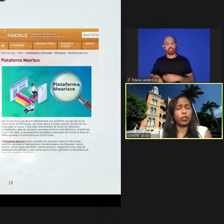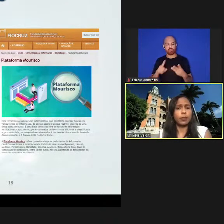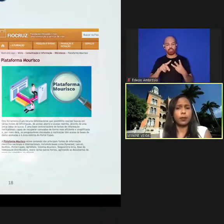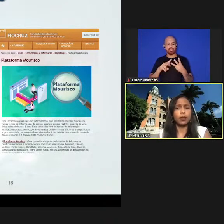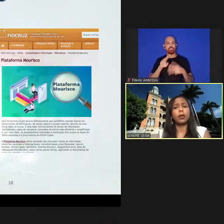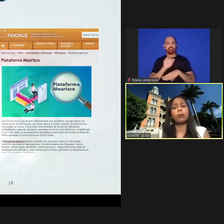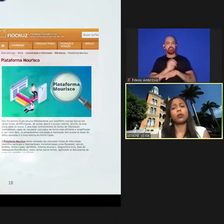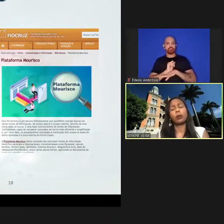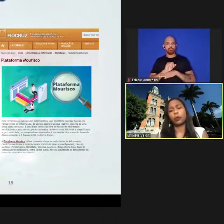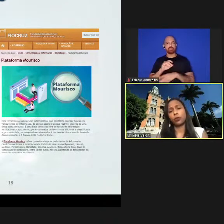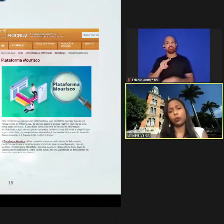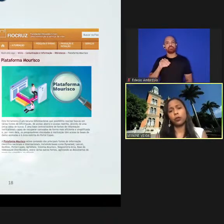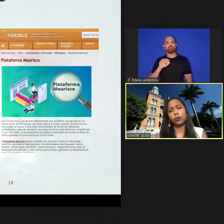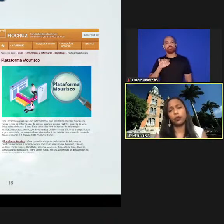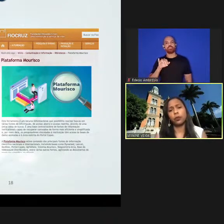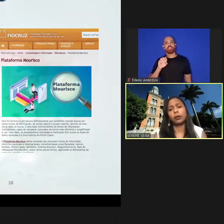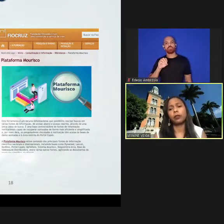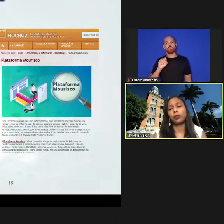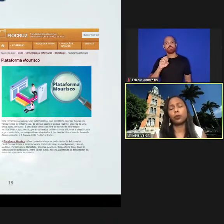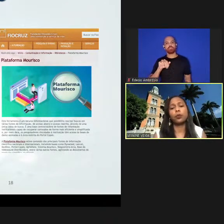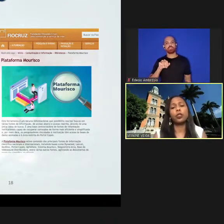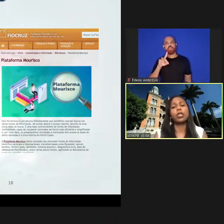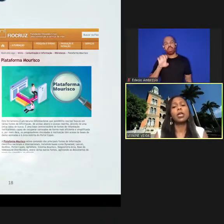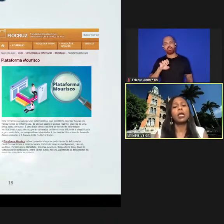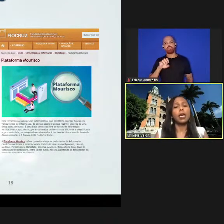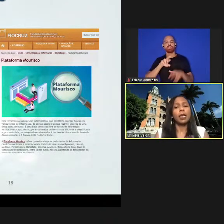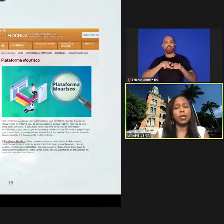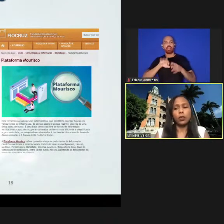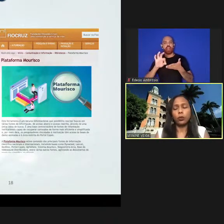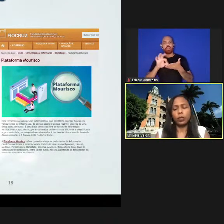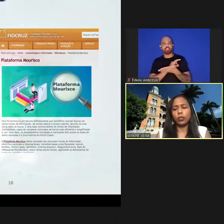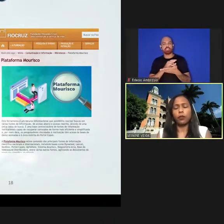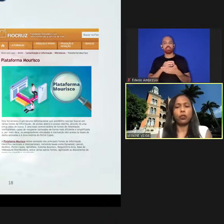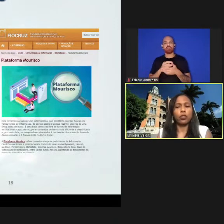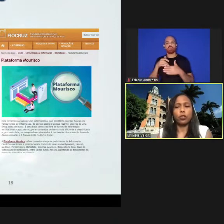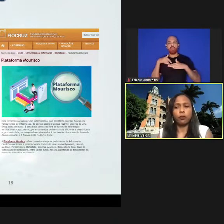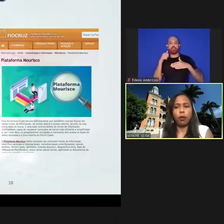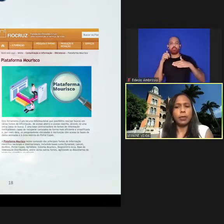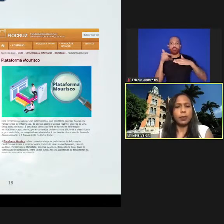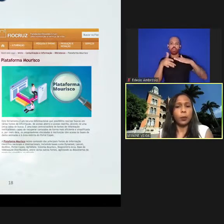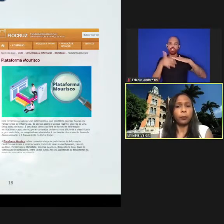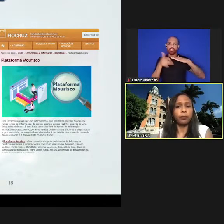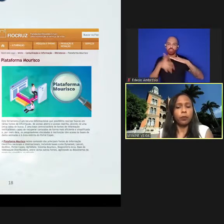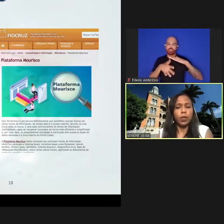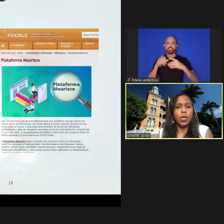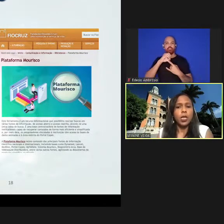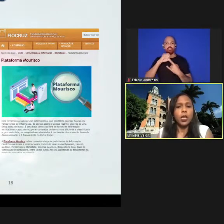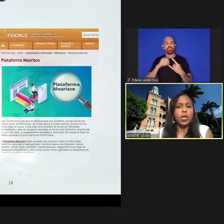bases que assinamos o repositório institucional da Fiocruz e outras fontes de informação